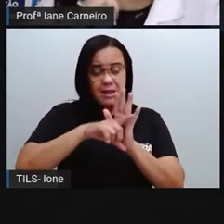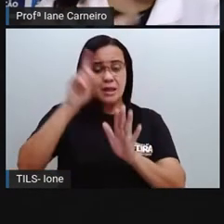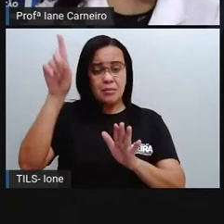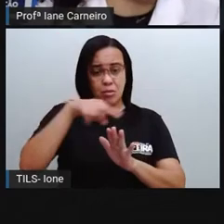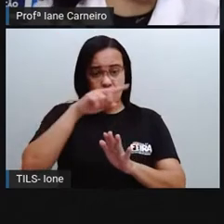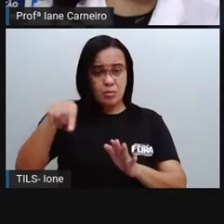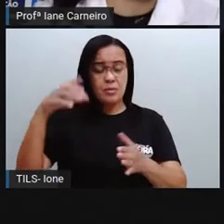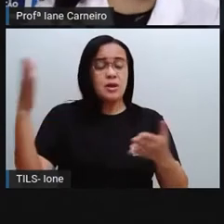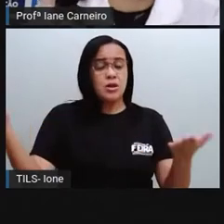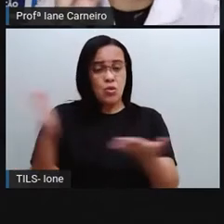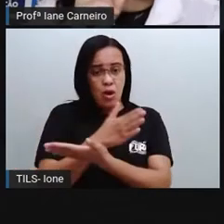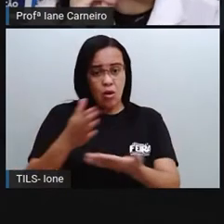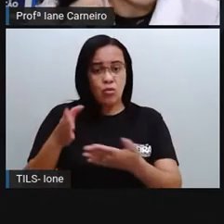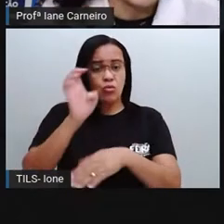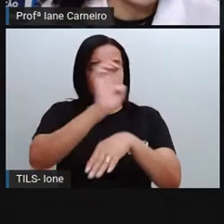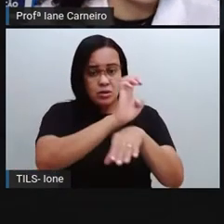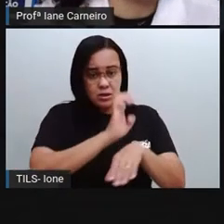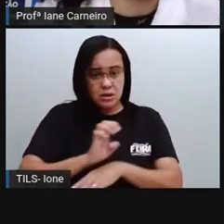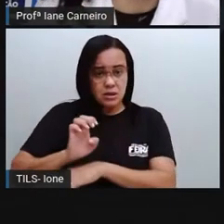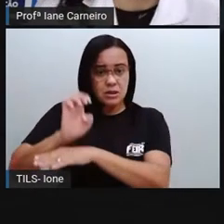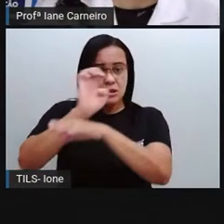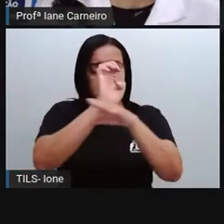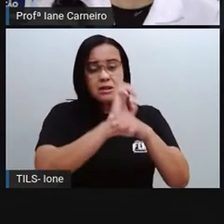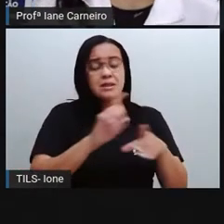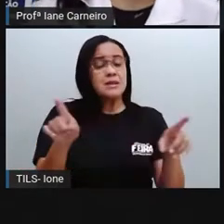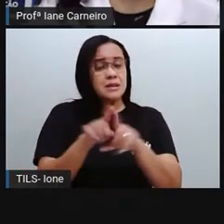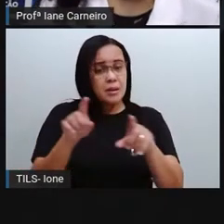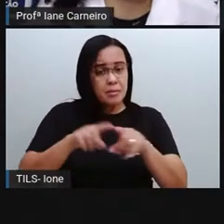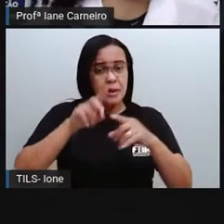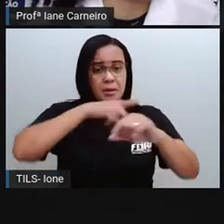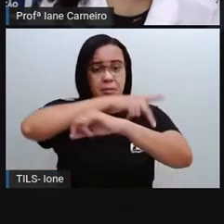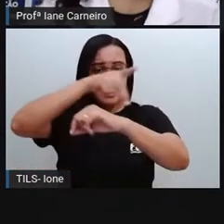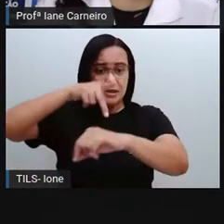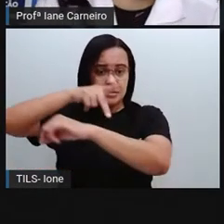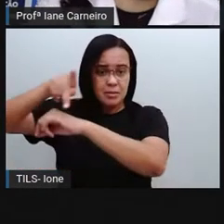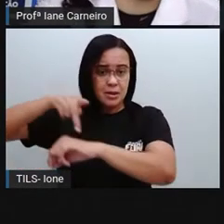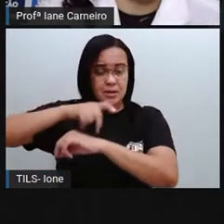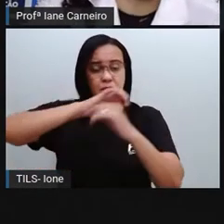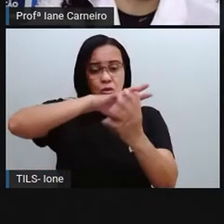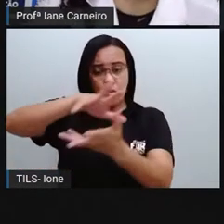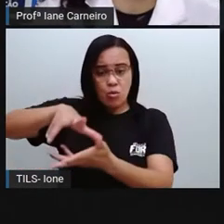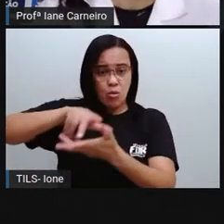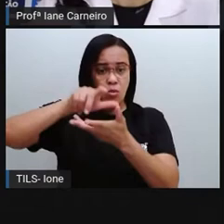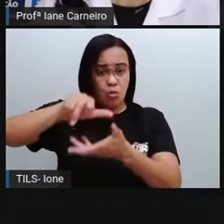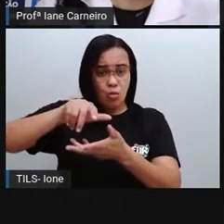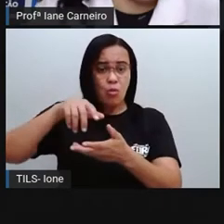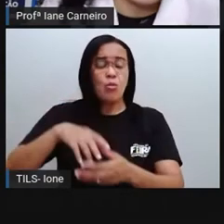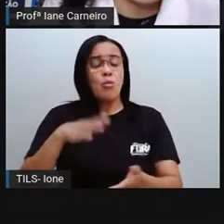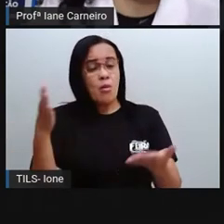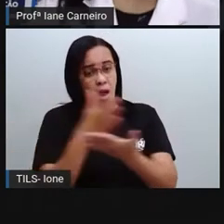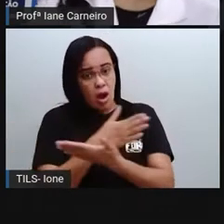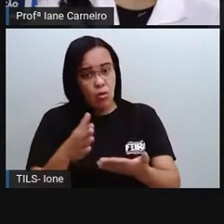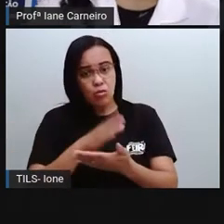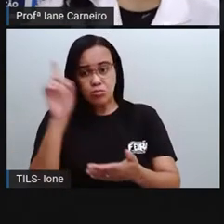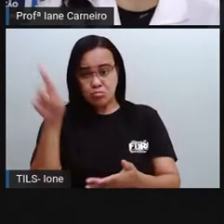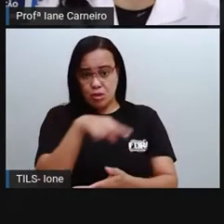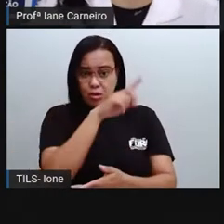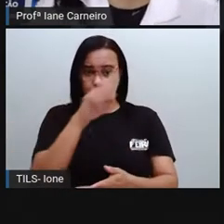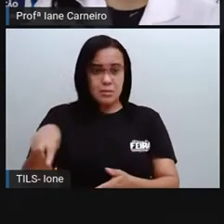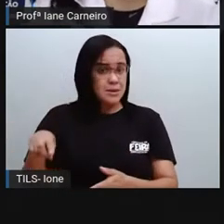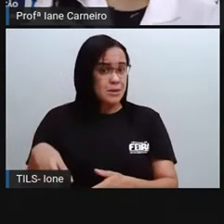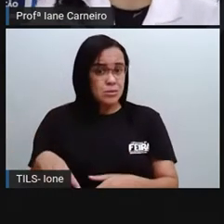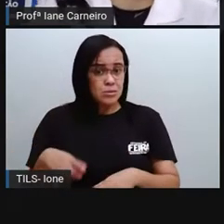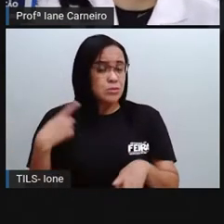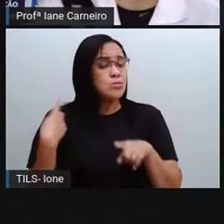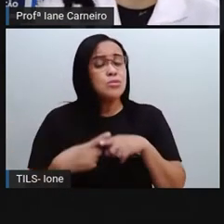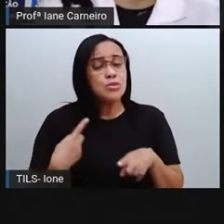alguns estados aqui do Brasil, e em alguns países do mundo, é proibido o uso do canudo plástico, porque ele é difícil de